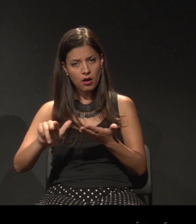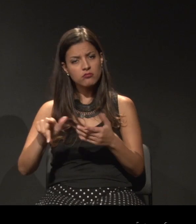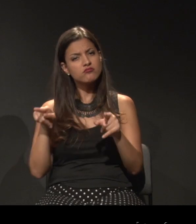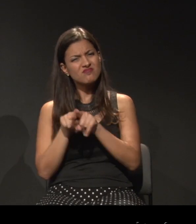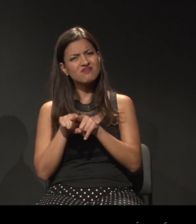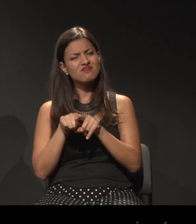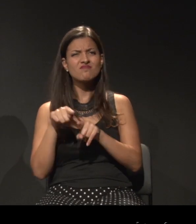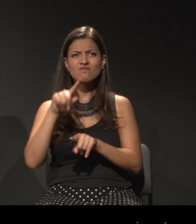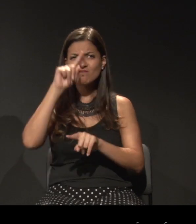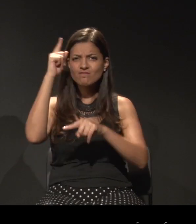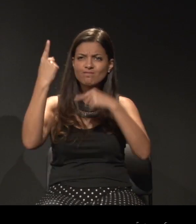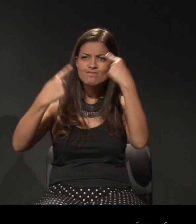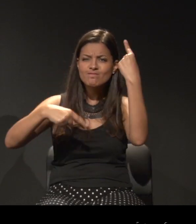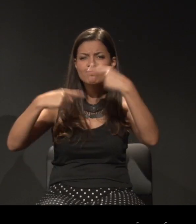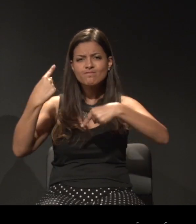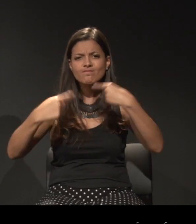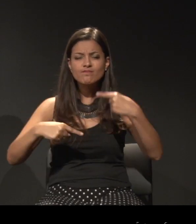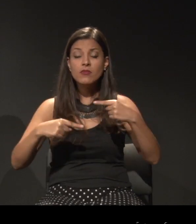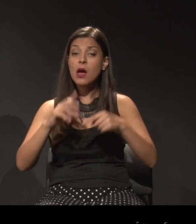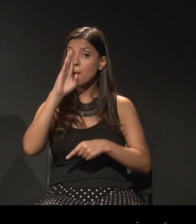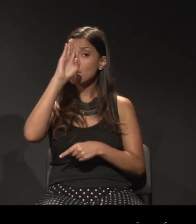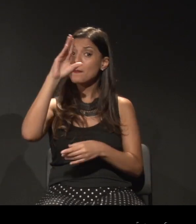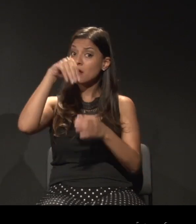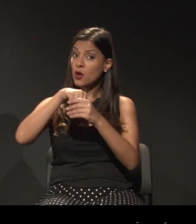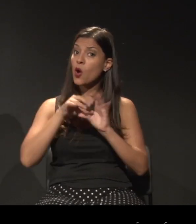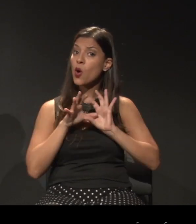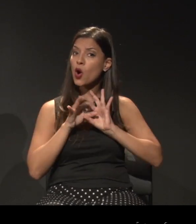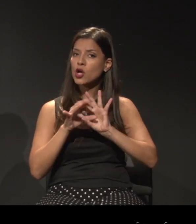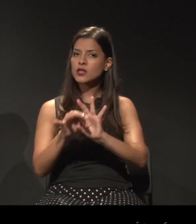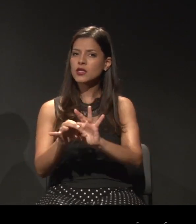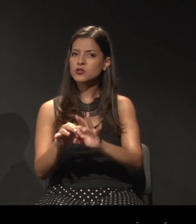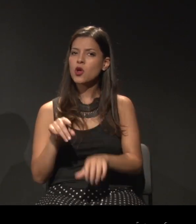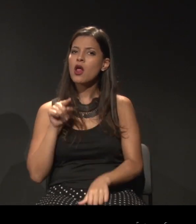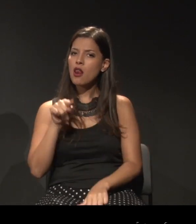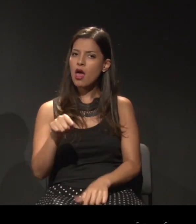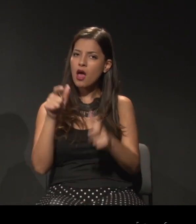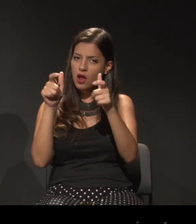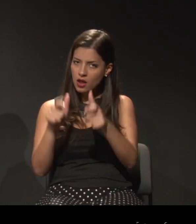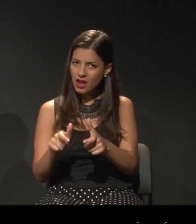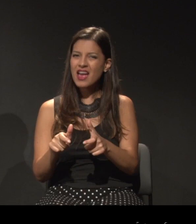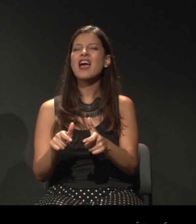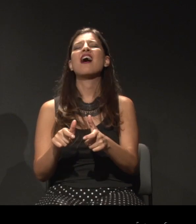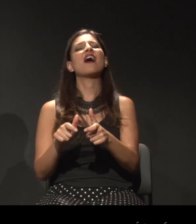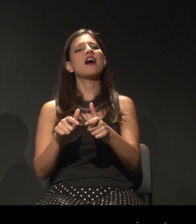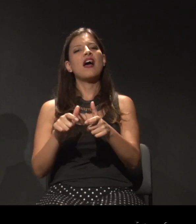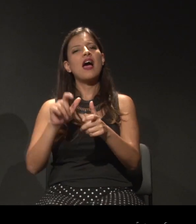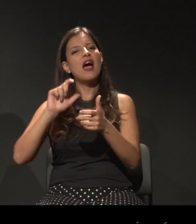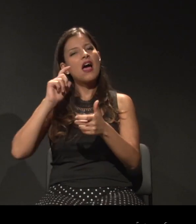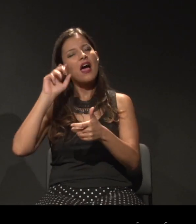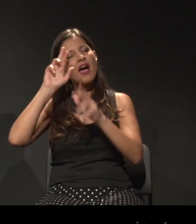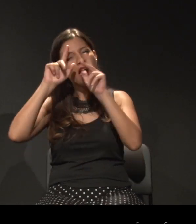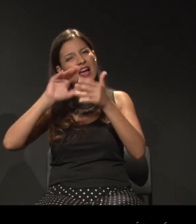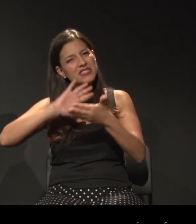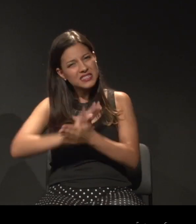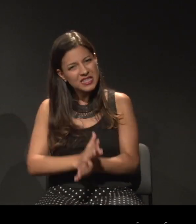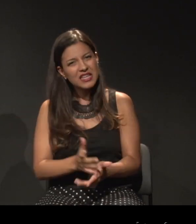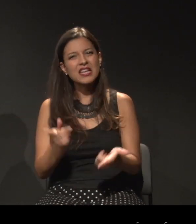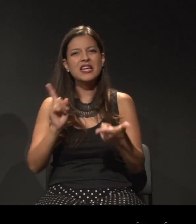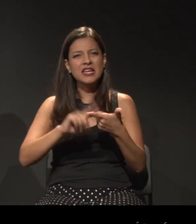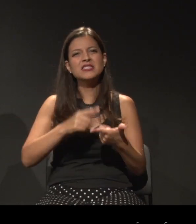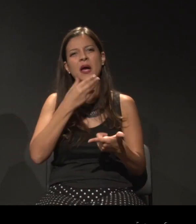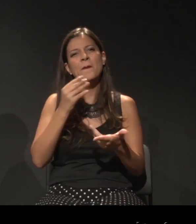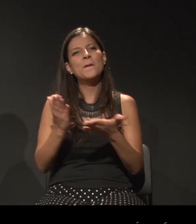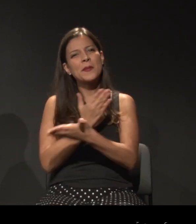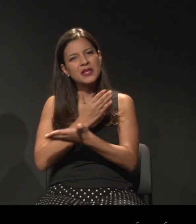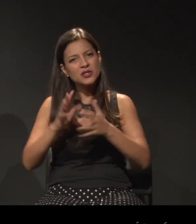principalmente no contexto onde o mesmo sistema racista, misógino, capitalista, que produz uma propaganda